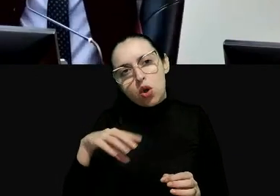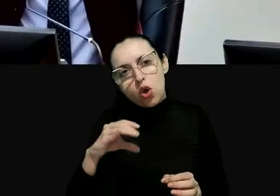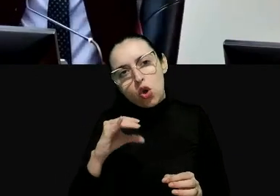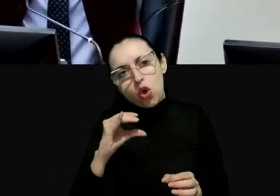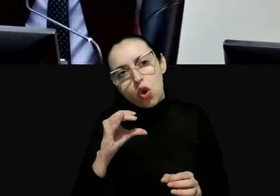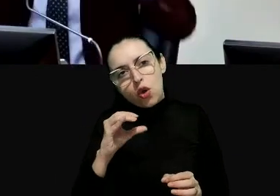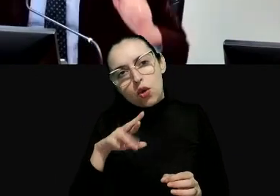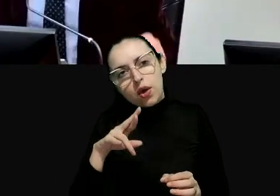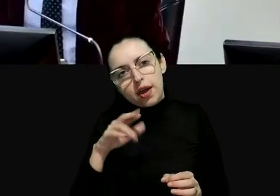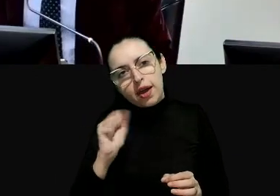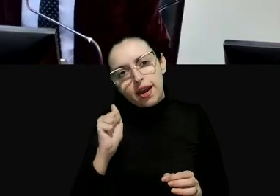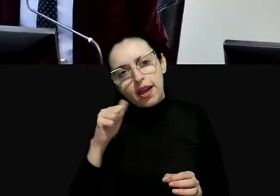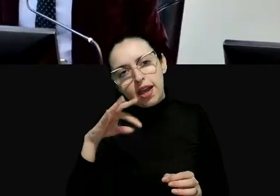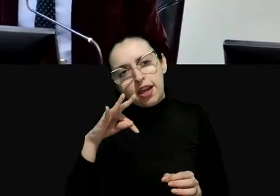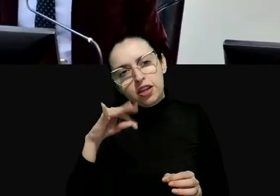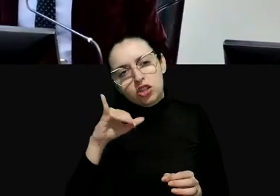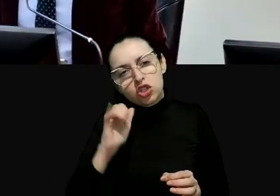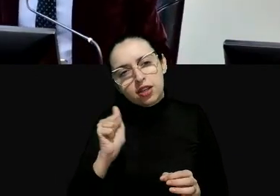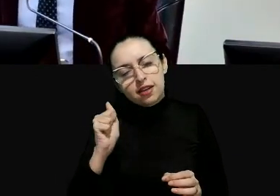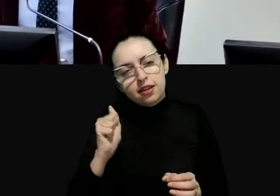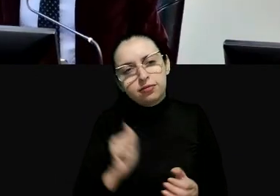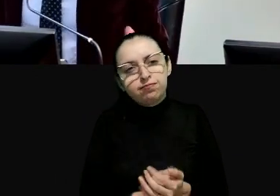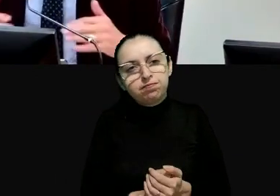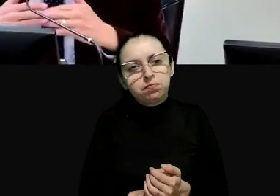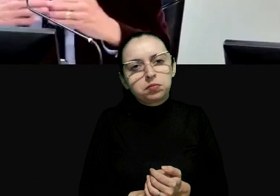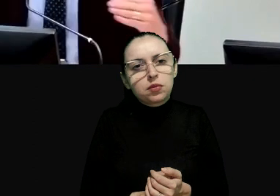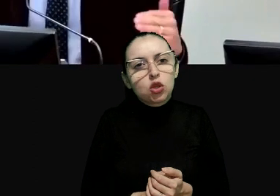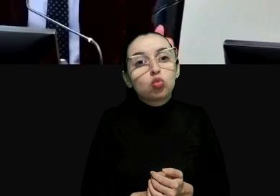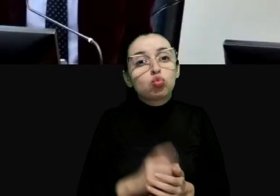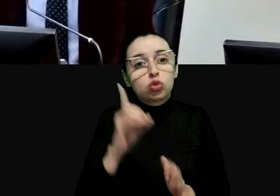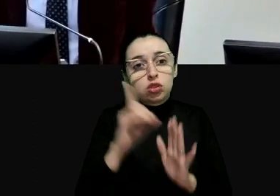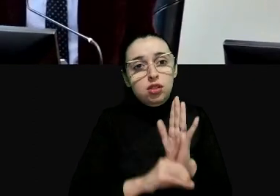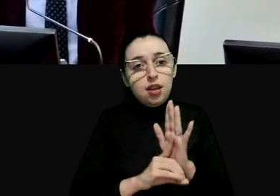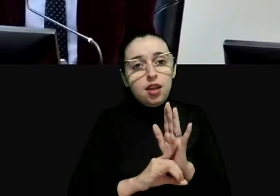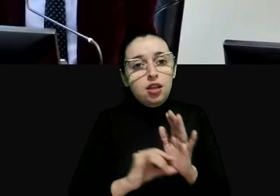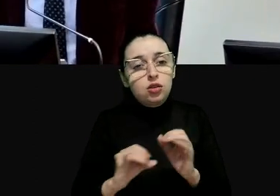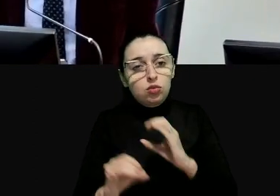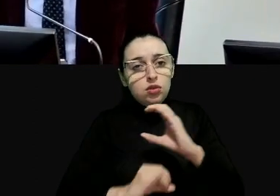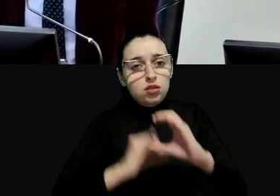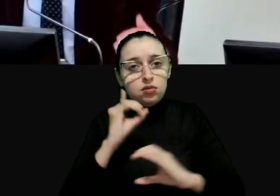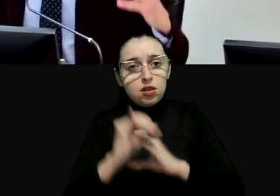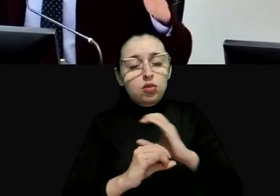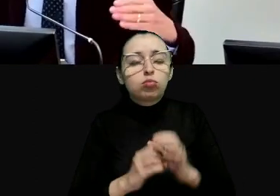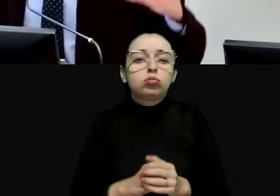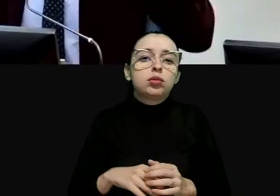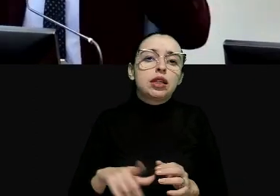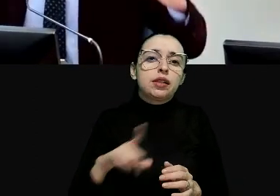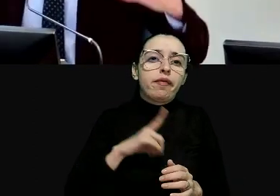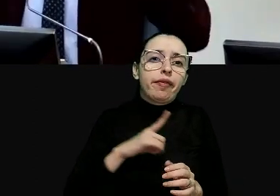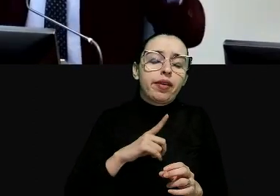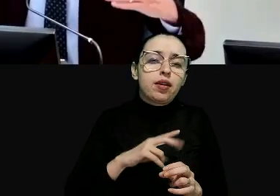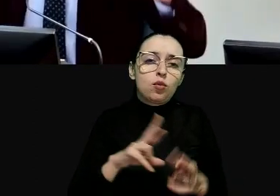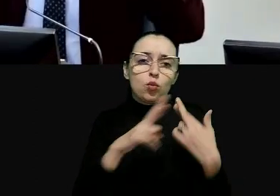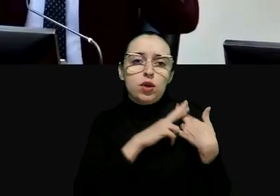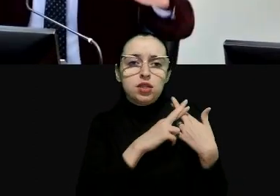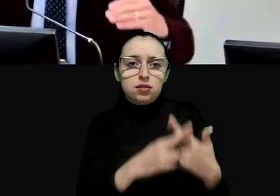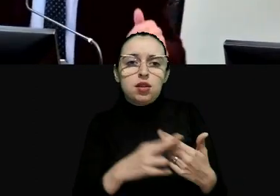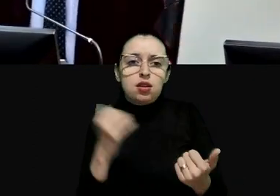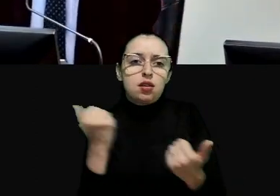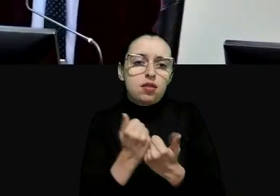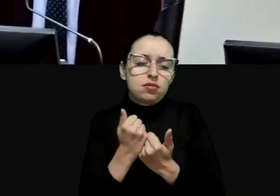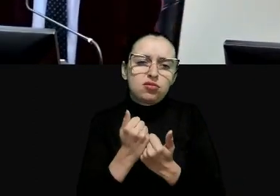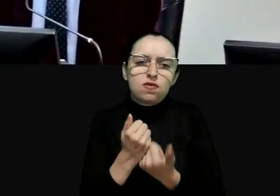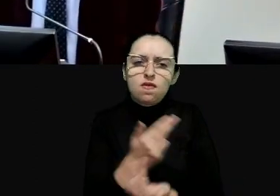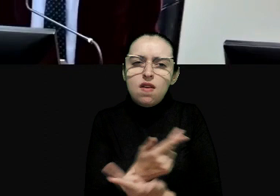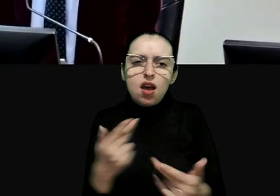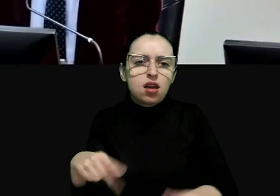o direito internacional tem um papel segundo a lógica das constituições então nós vamos a apoiar